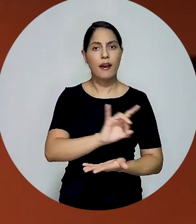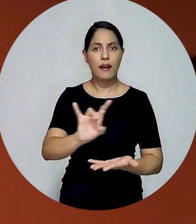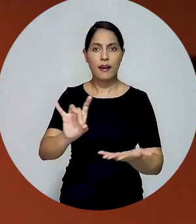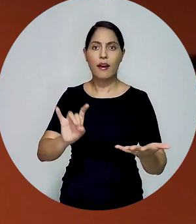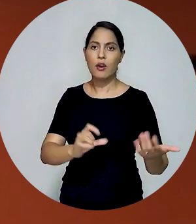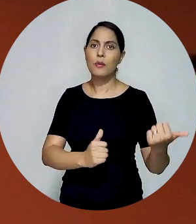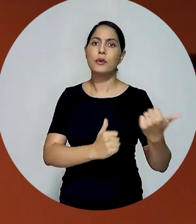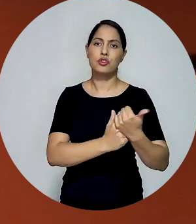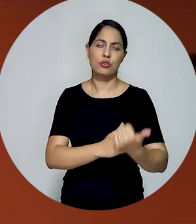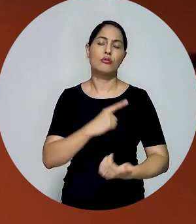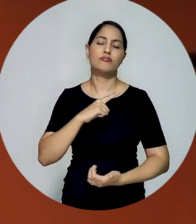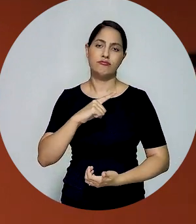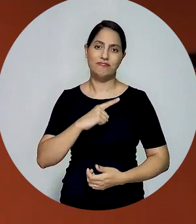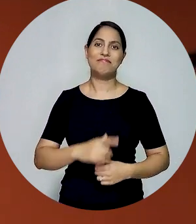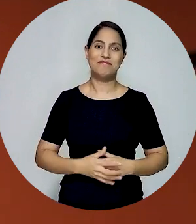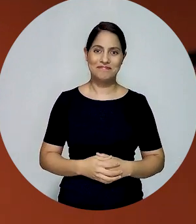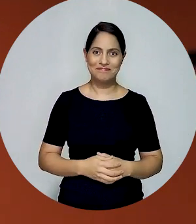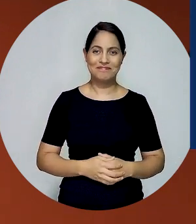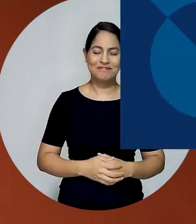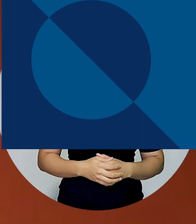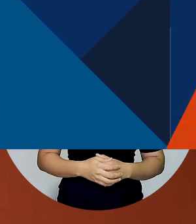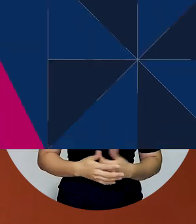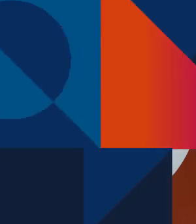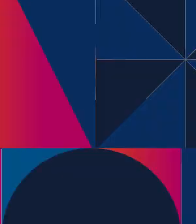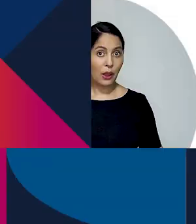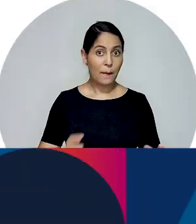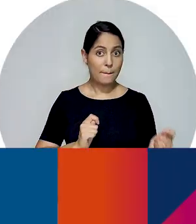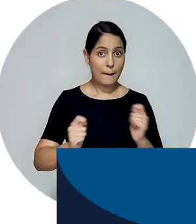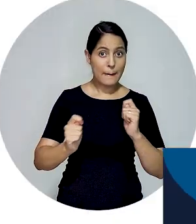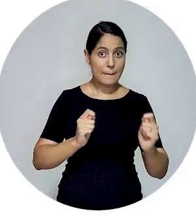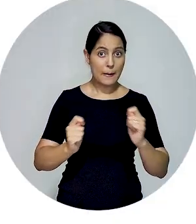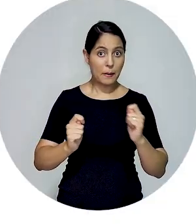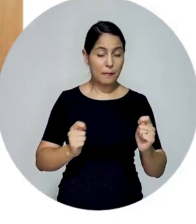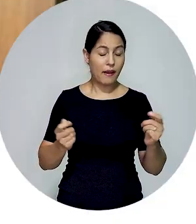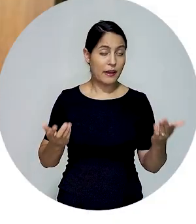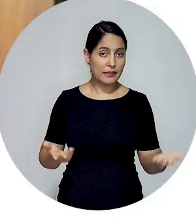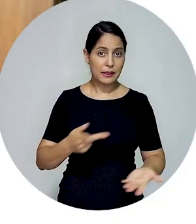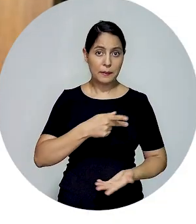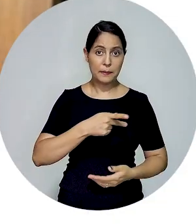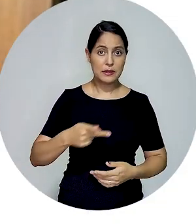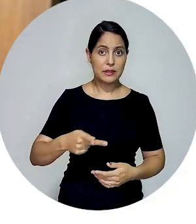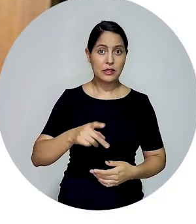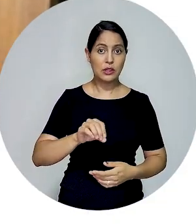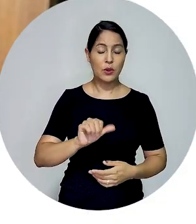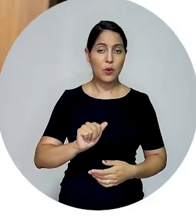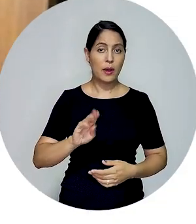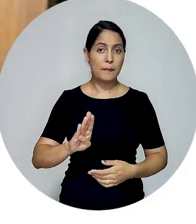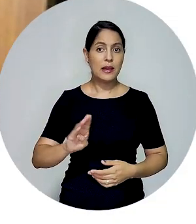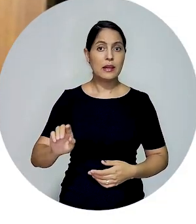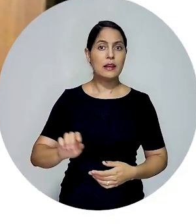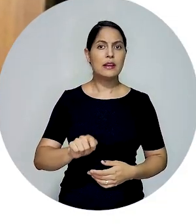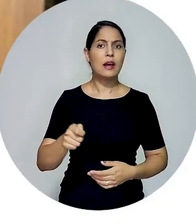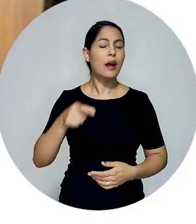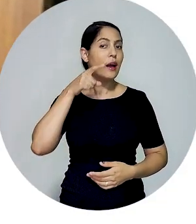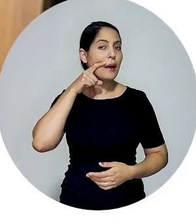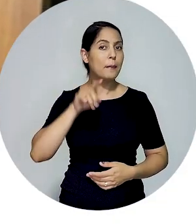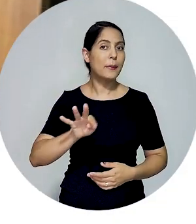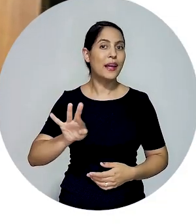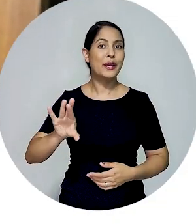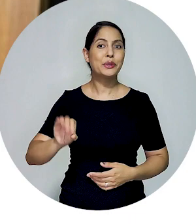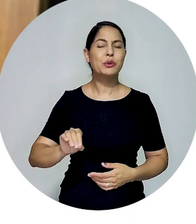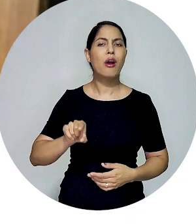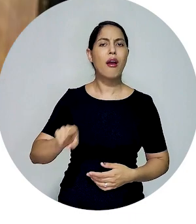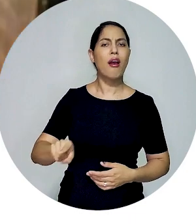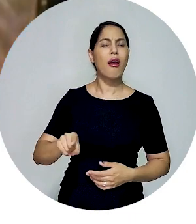Cada ministro tem um substituto da mesma origem. Em entrevista ao site da UAB, o presidente da Ordem dos Advogados do